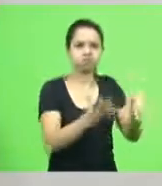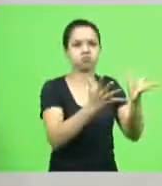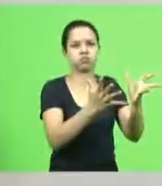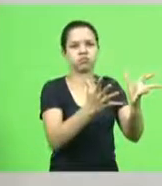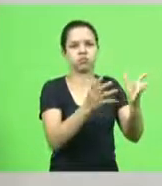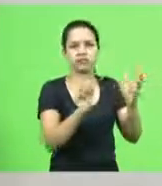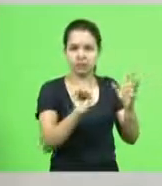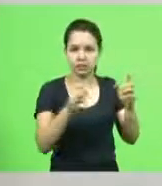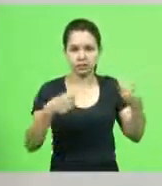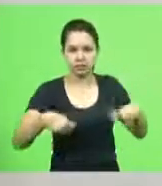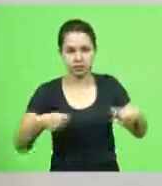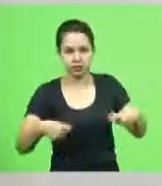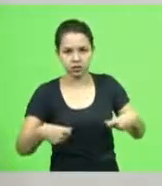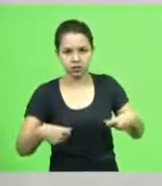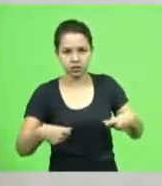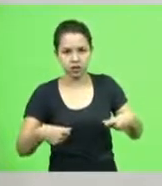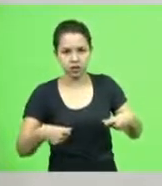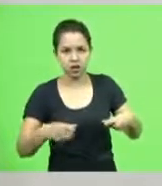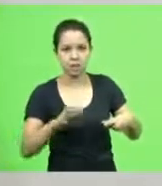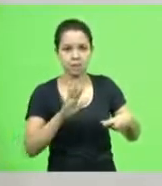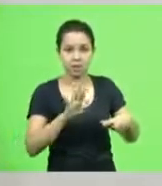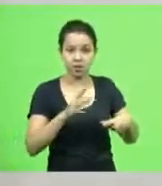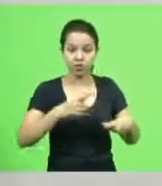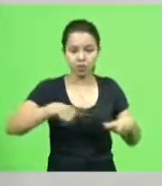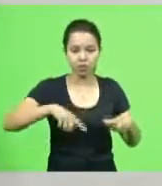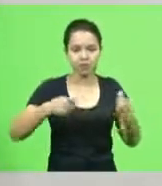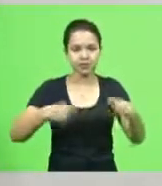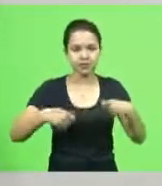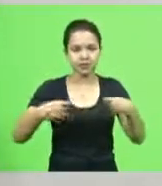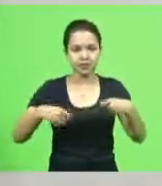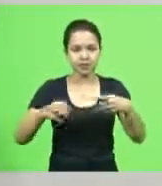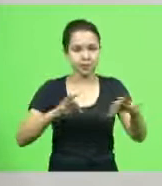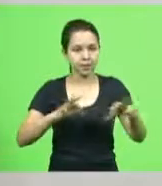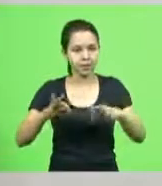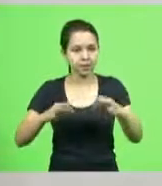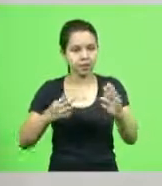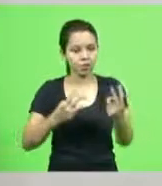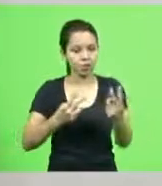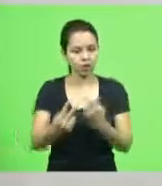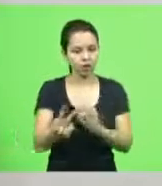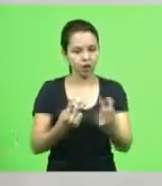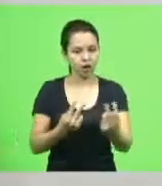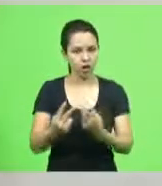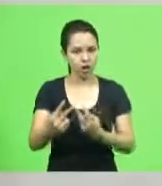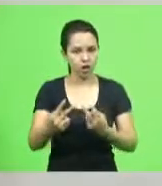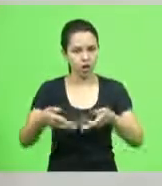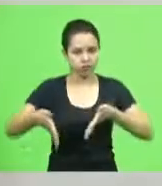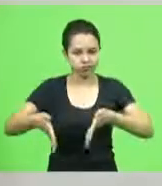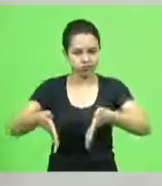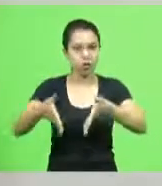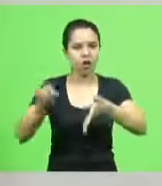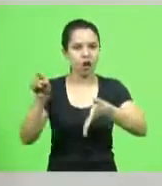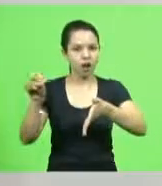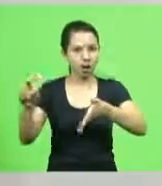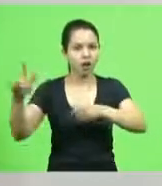e nós precisamos fazer a segunda pista do aeroporto de navegantes a gente precisa avançar naquela naquela